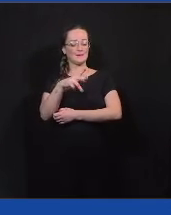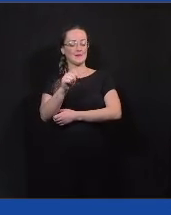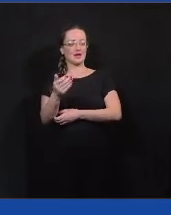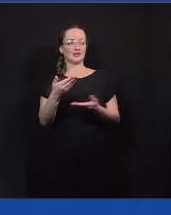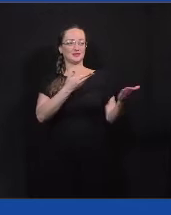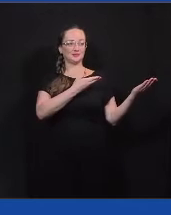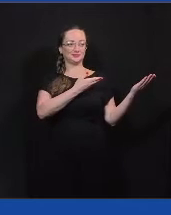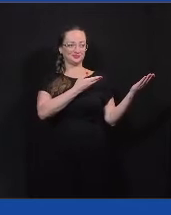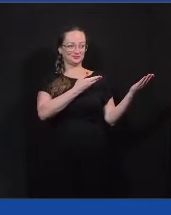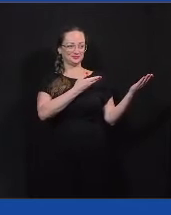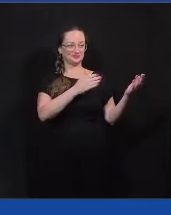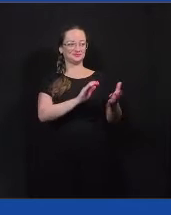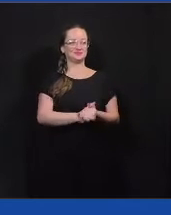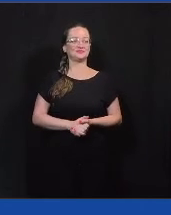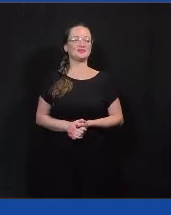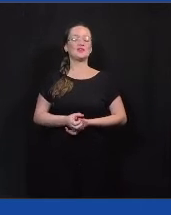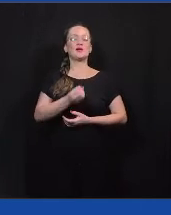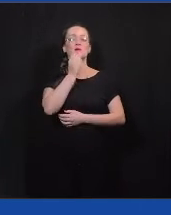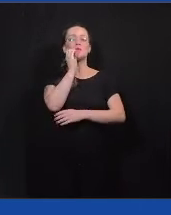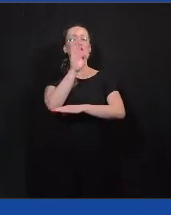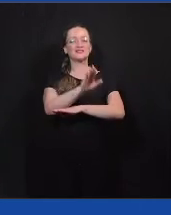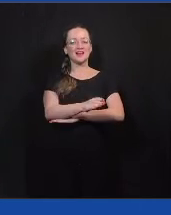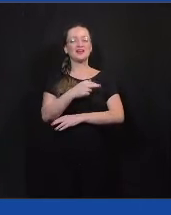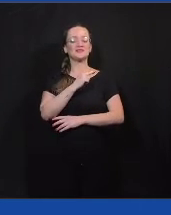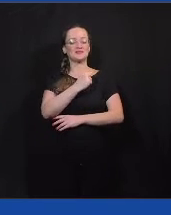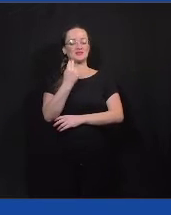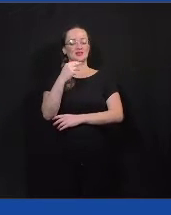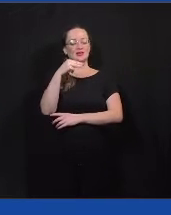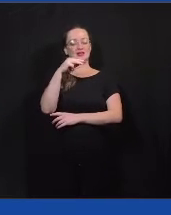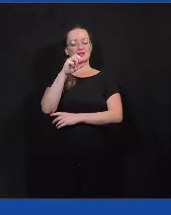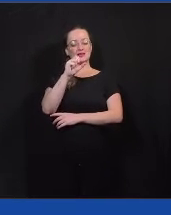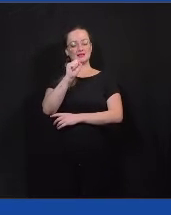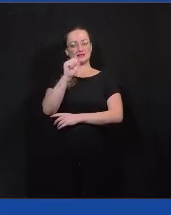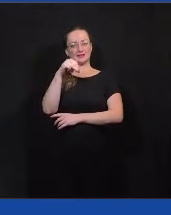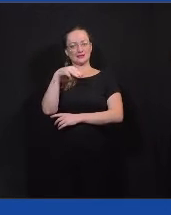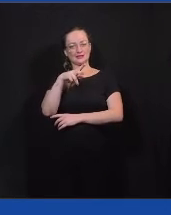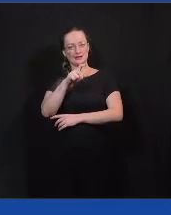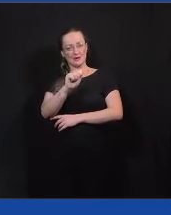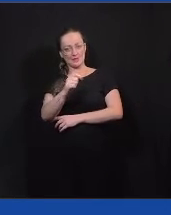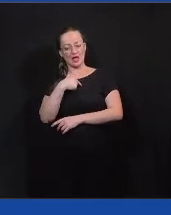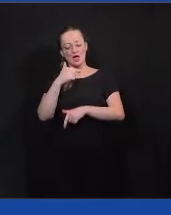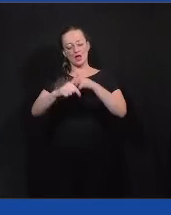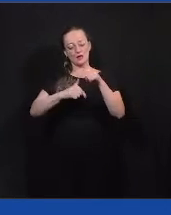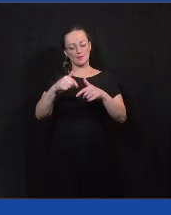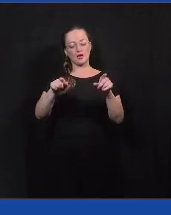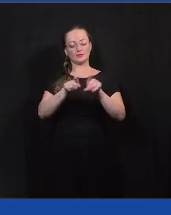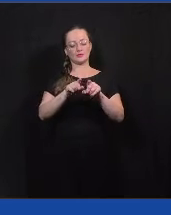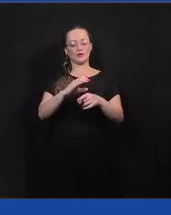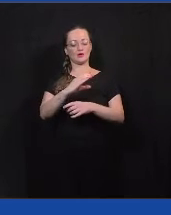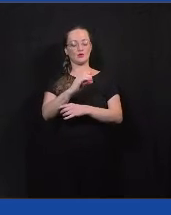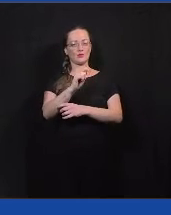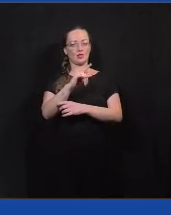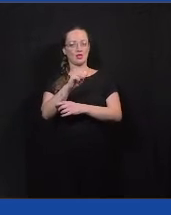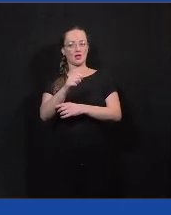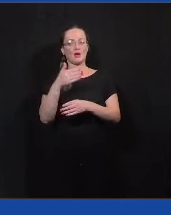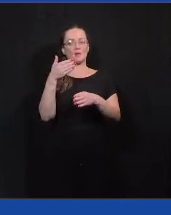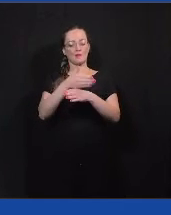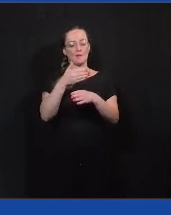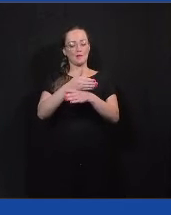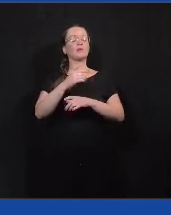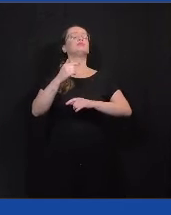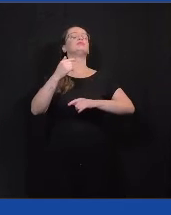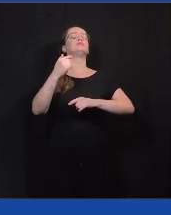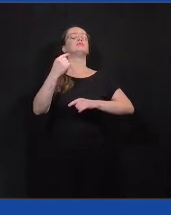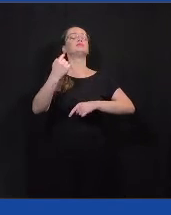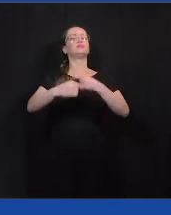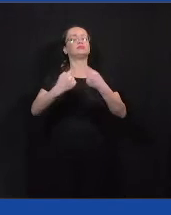Boa tarde, pessoal. Meu nome é Samara, eu trabalho no Colab também, com a parte de educação política, e fico muito feliz